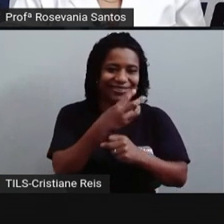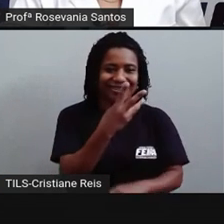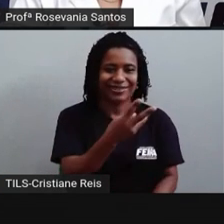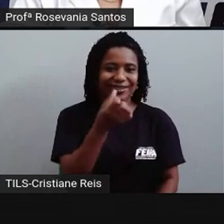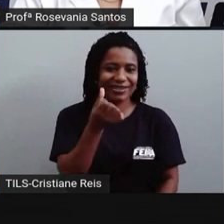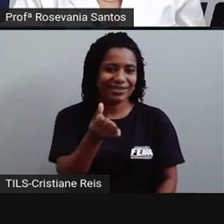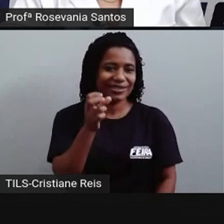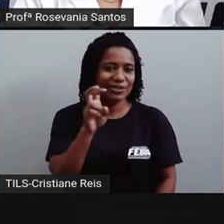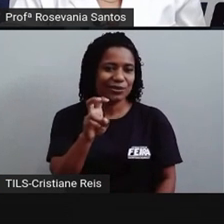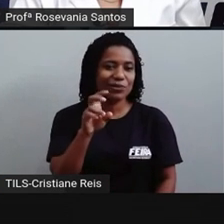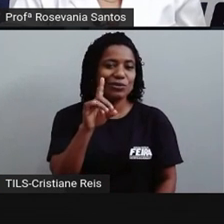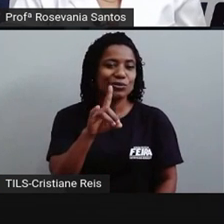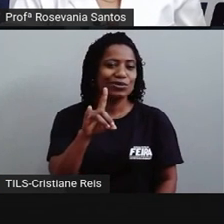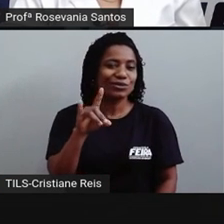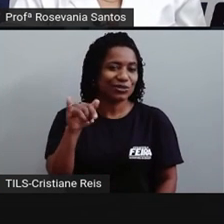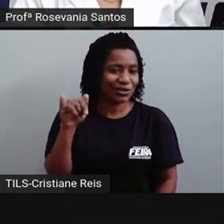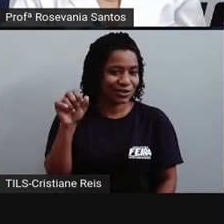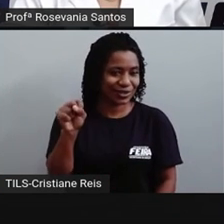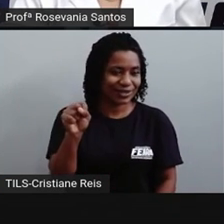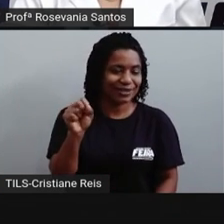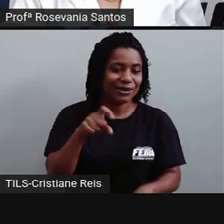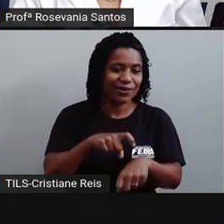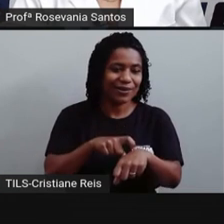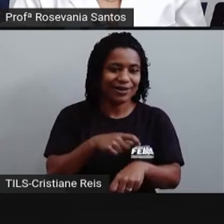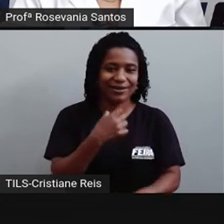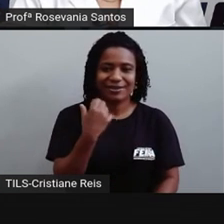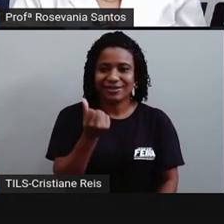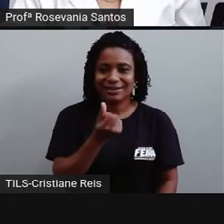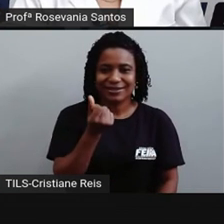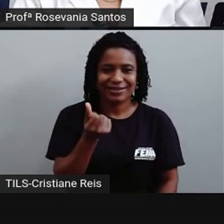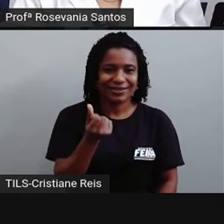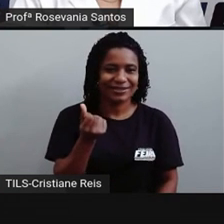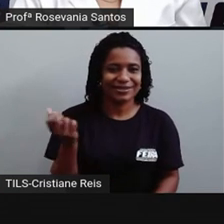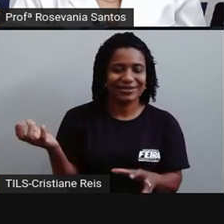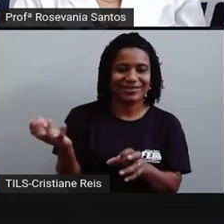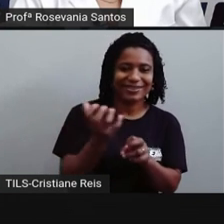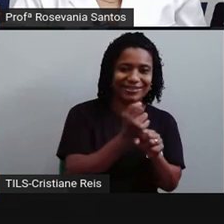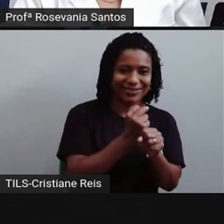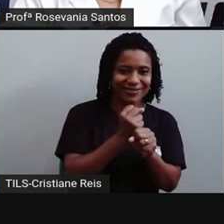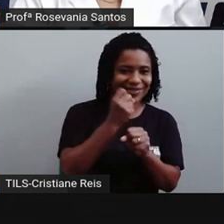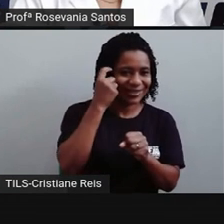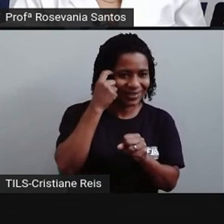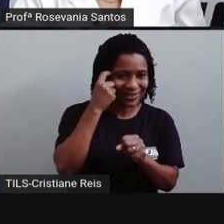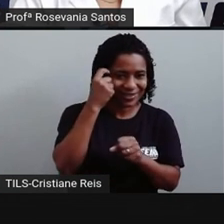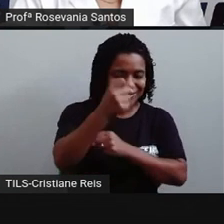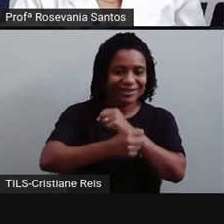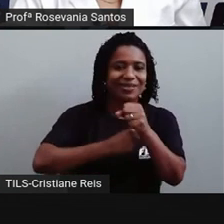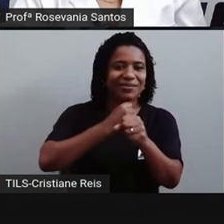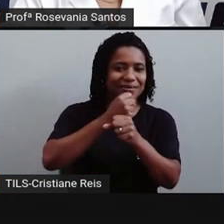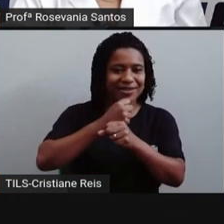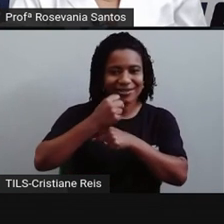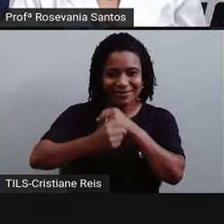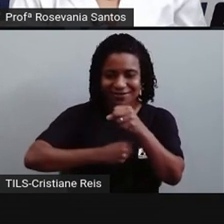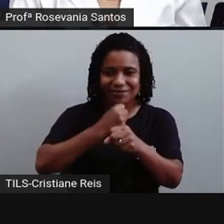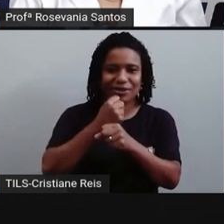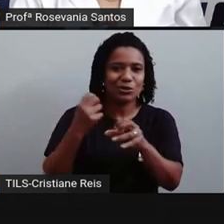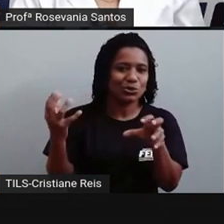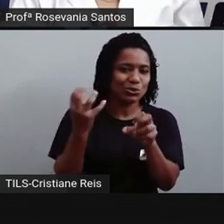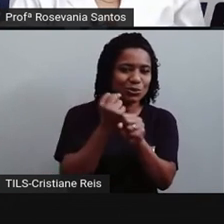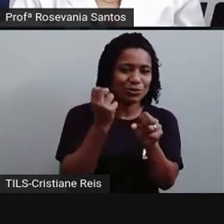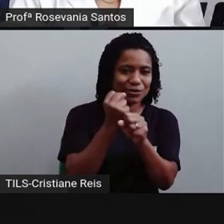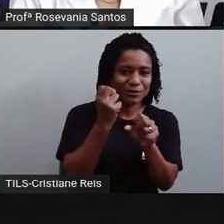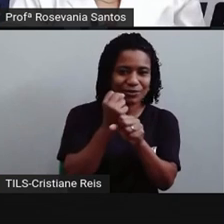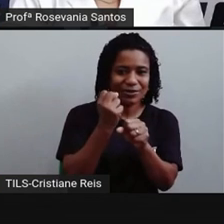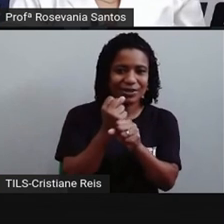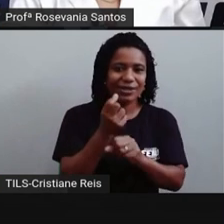365 dias e 6 horas. Olha as 6 horas que eu falei aqui, que a gente sombrava aqui, esses 4 minutinhos, esses